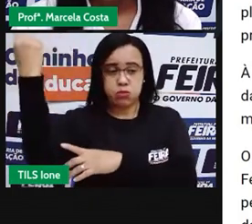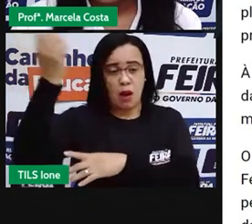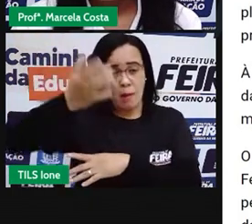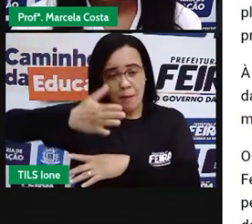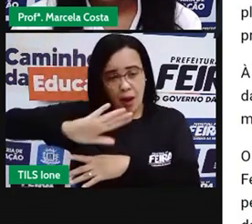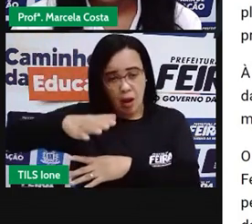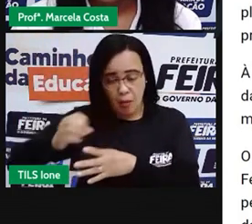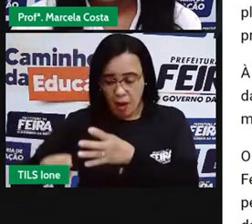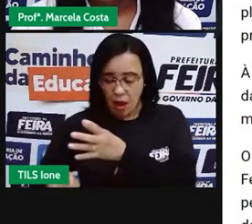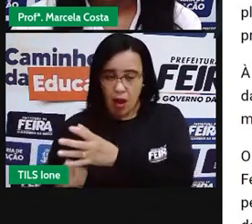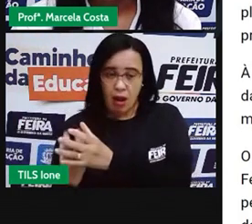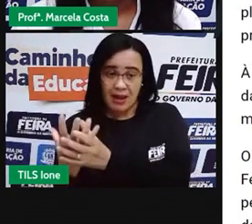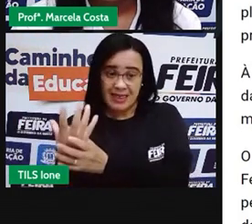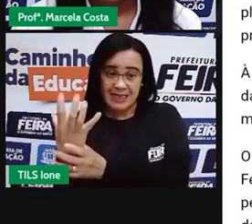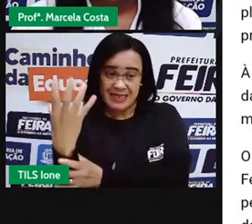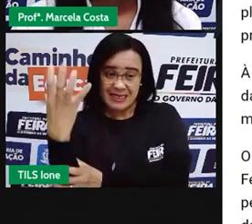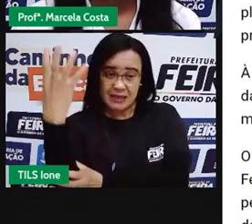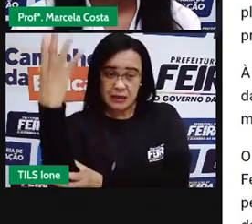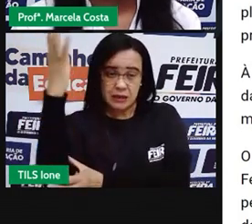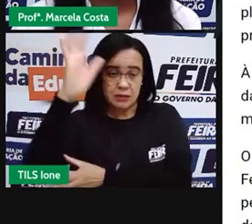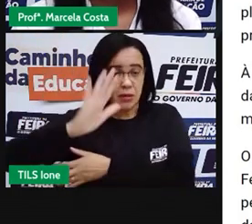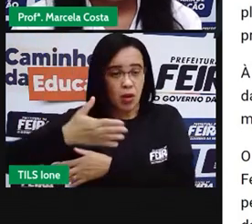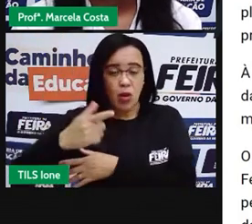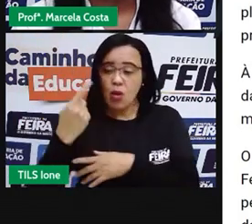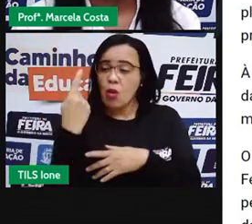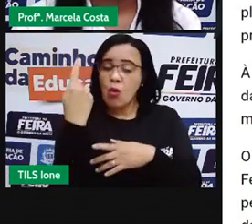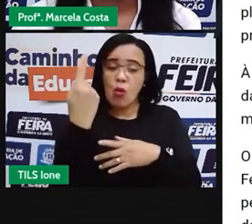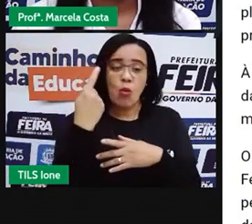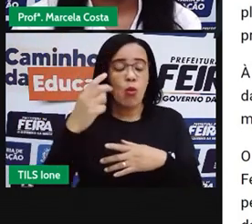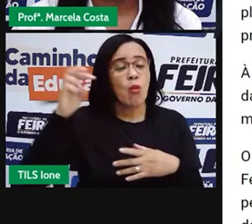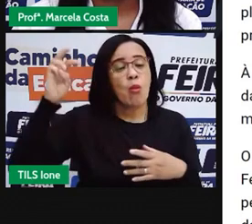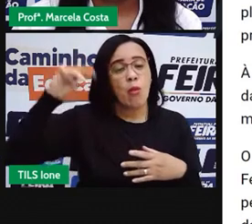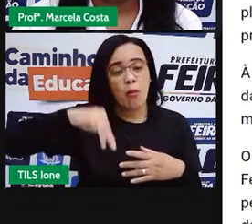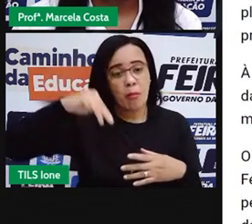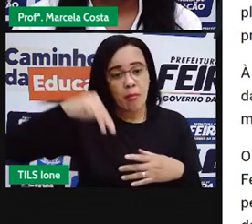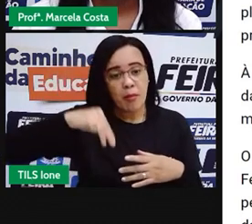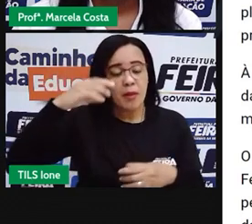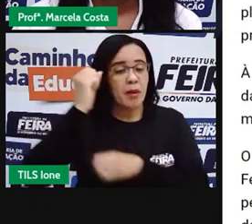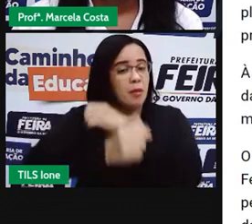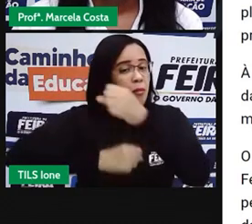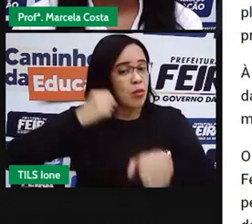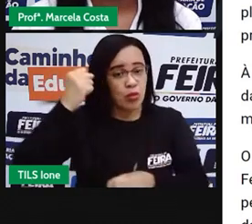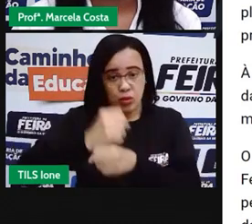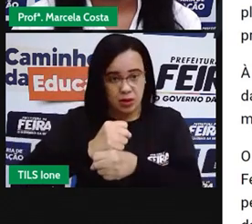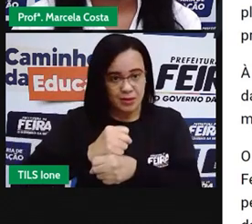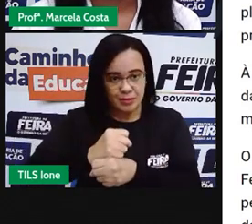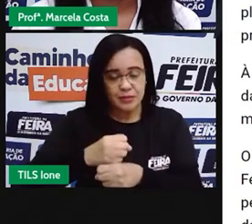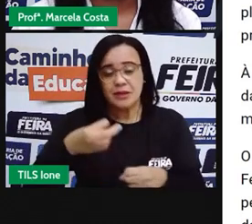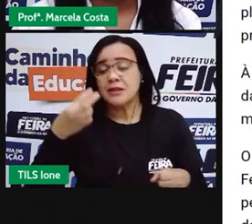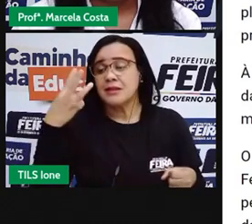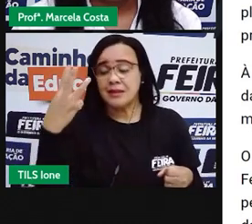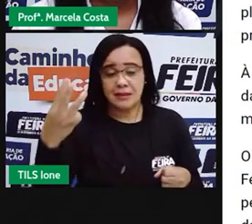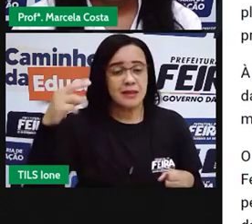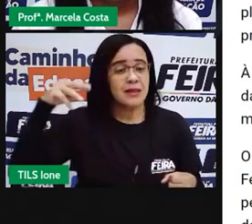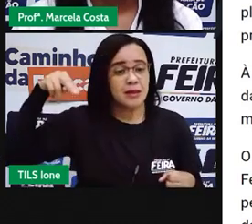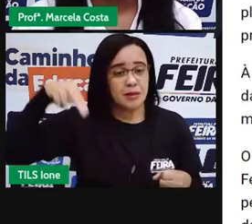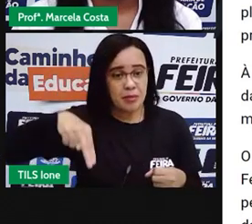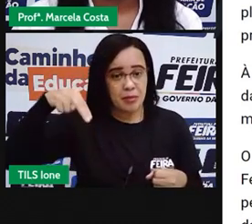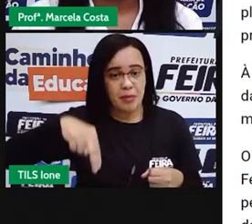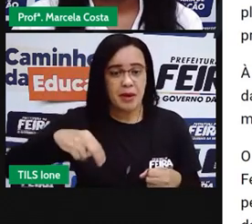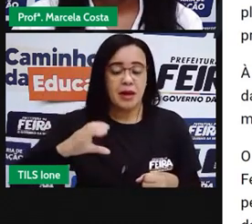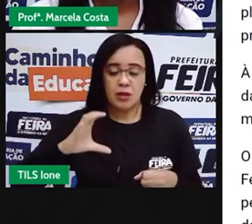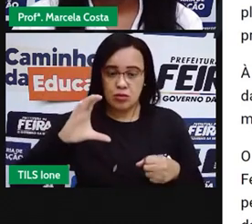de um metro por ano. Cerca de 3 metros de circunferência e uma área sombreada,